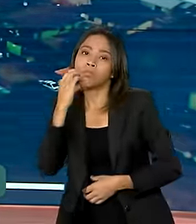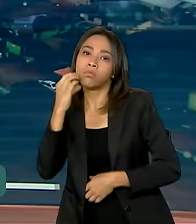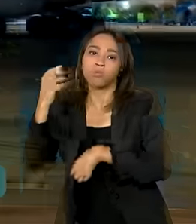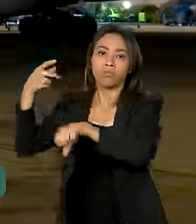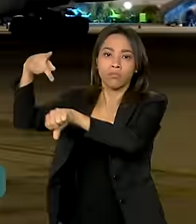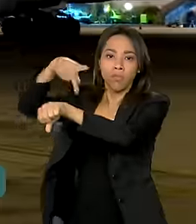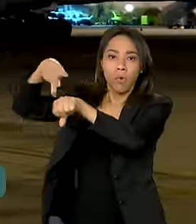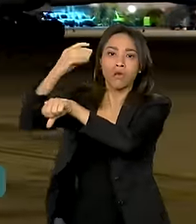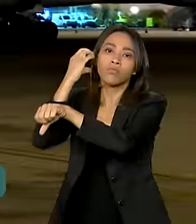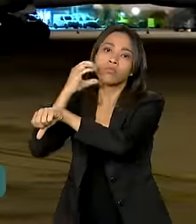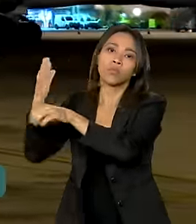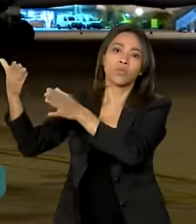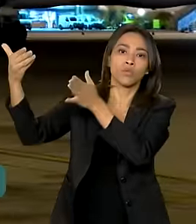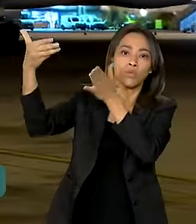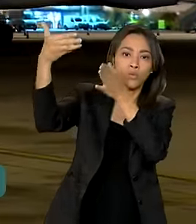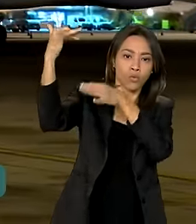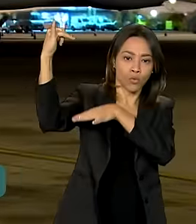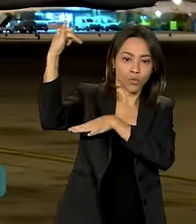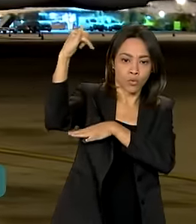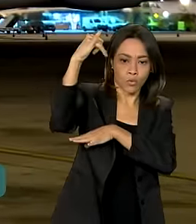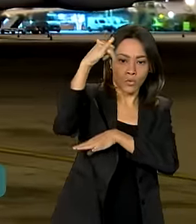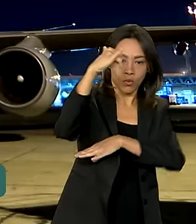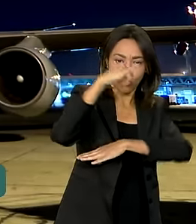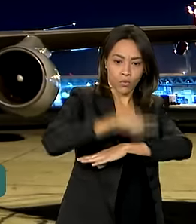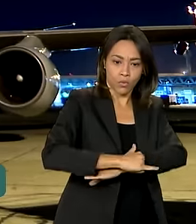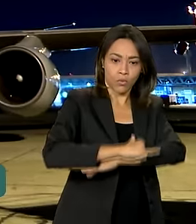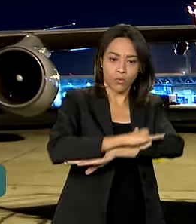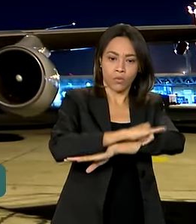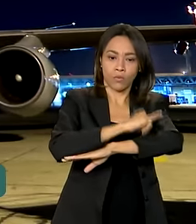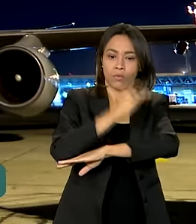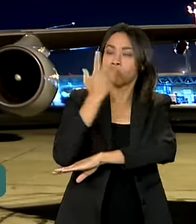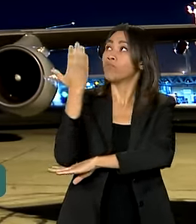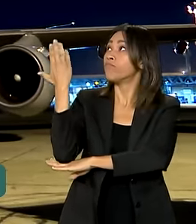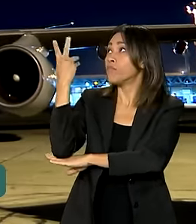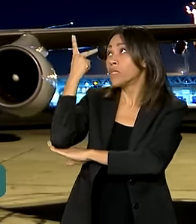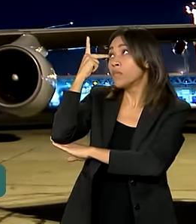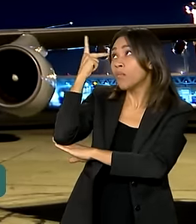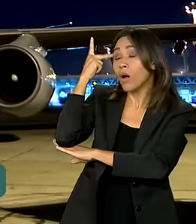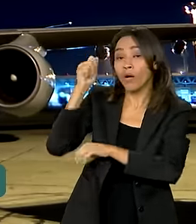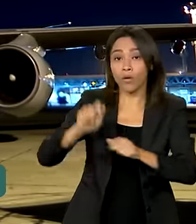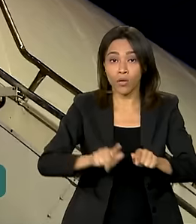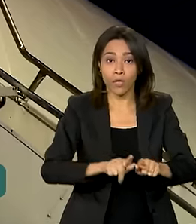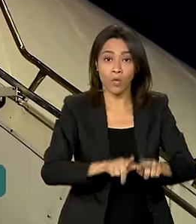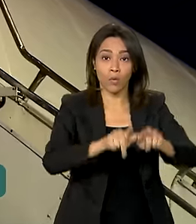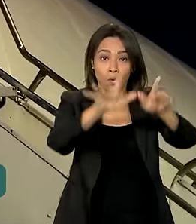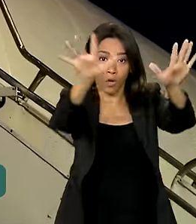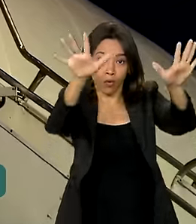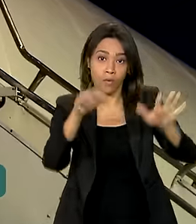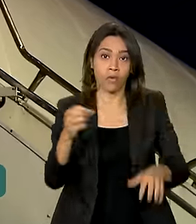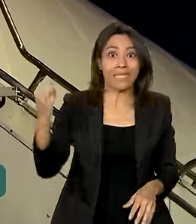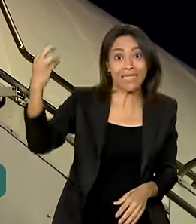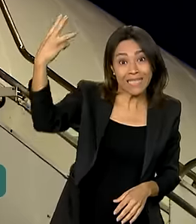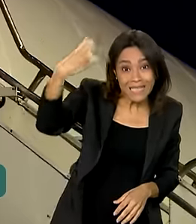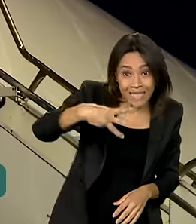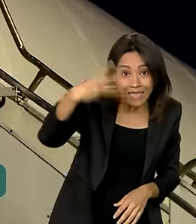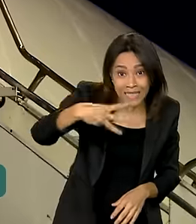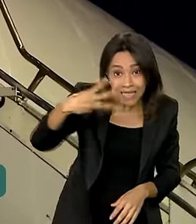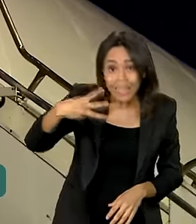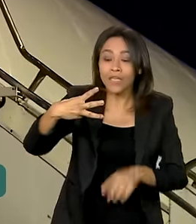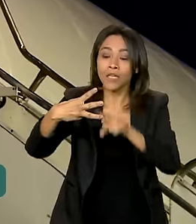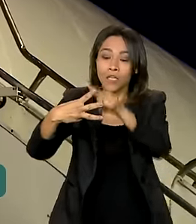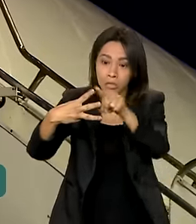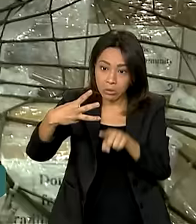A aeronave pousou no Aeroporto Internacional de Guarulhos, em São Paulo. É o terceiro voo com donativos da comunidade